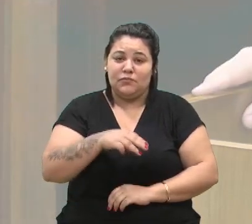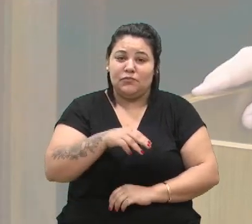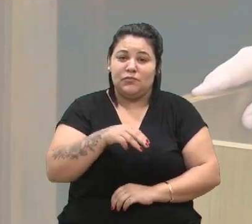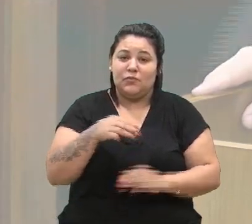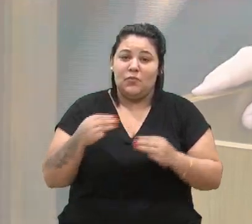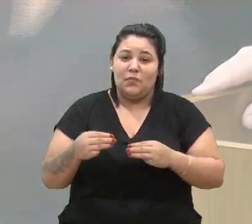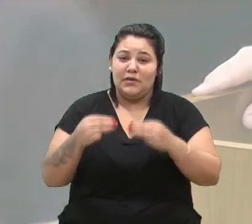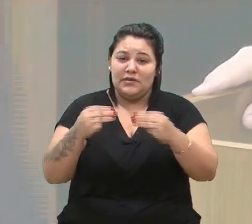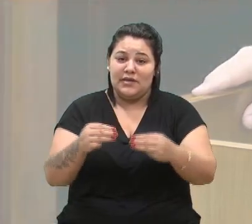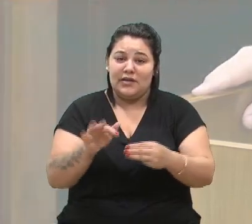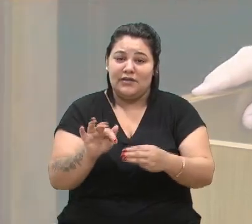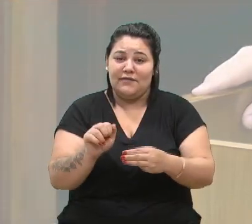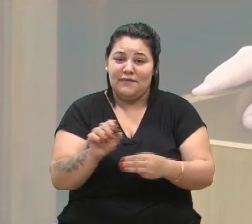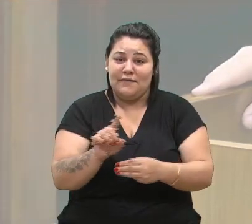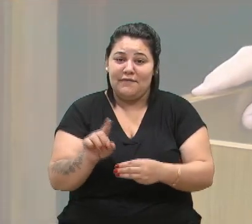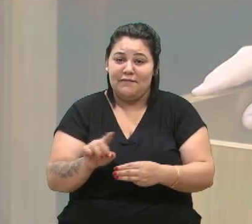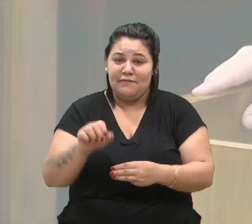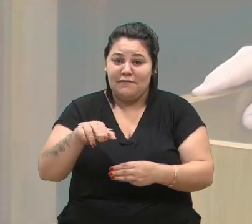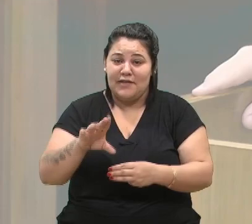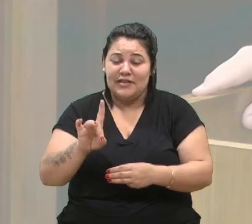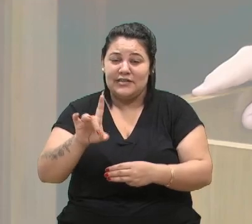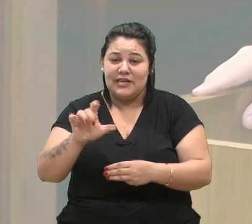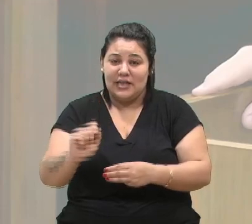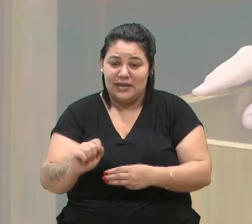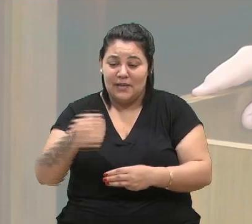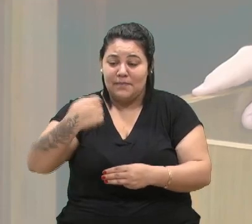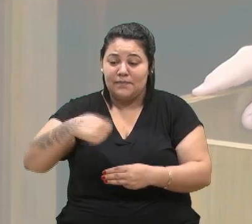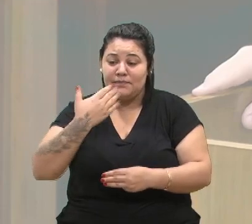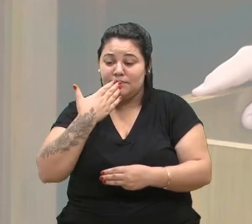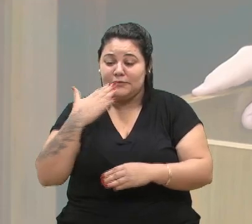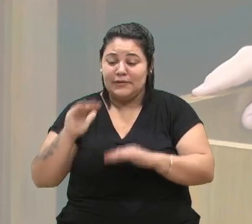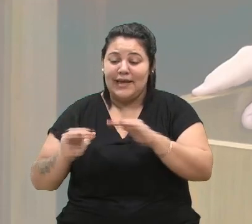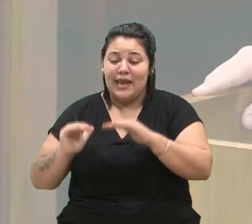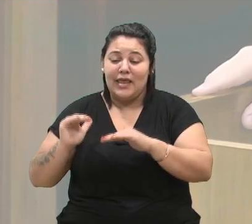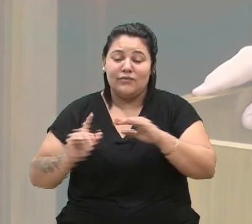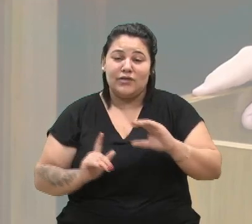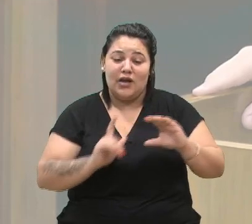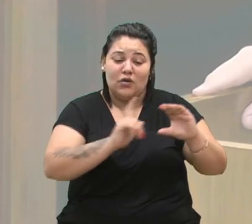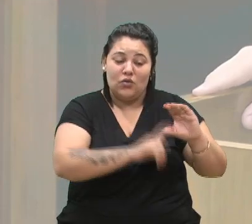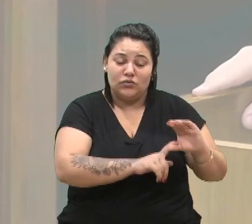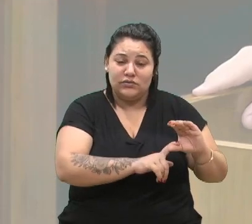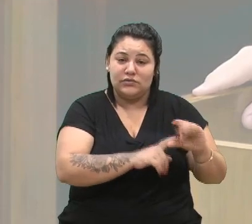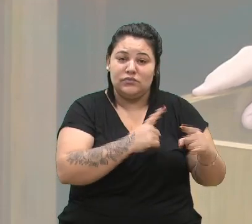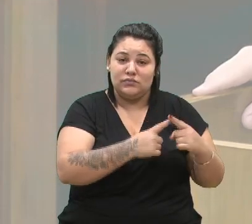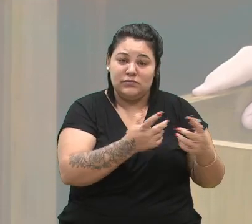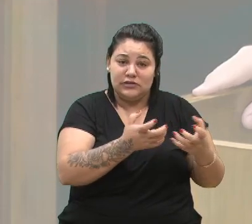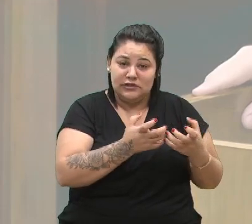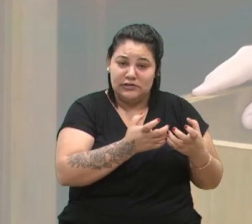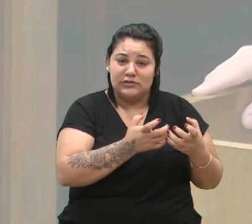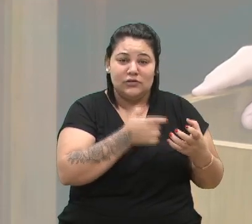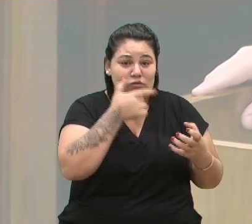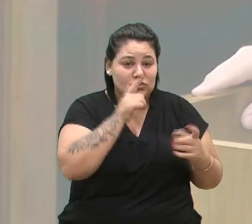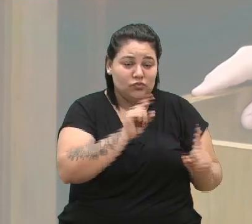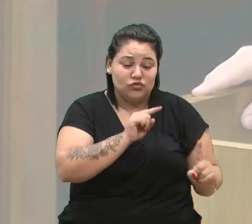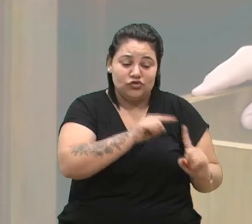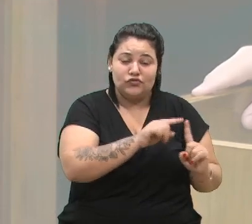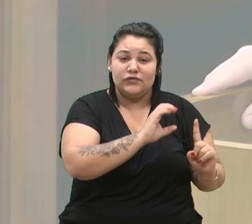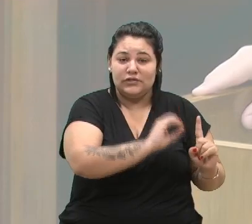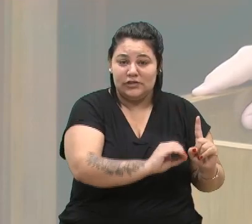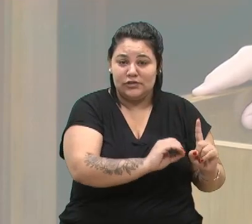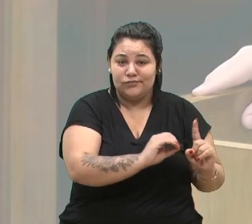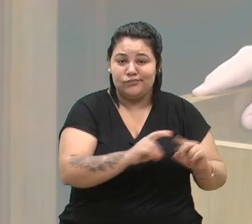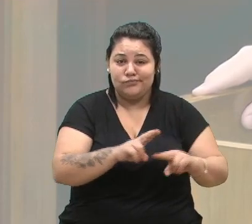necessidade de equilibrar as contas, advogando pela política do déficit zero. No entanto, críticos